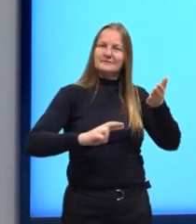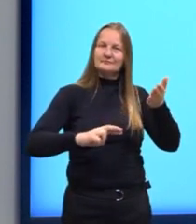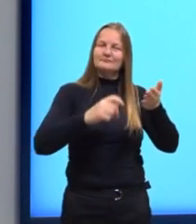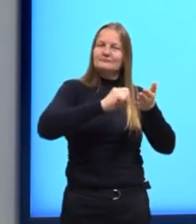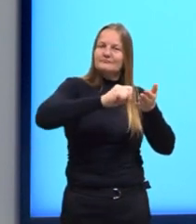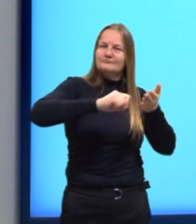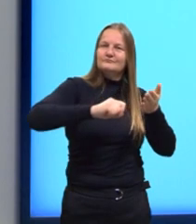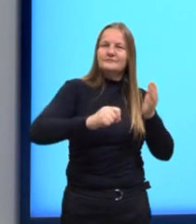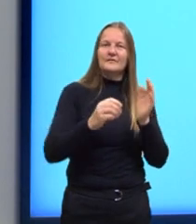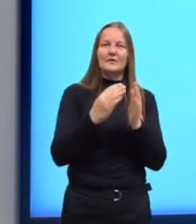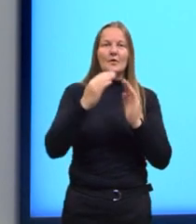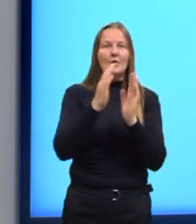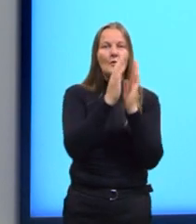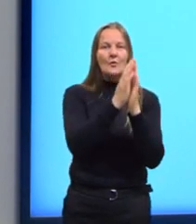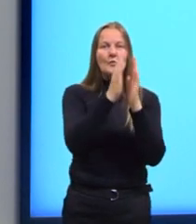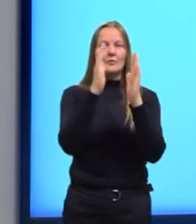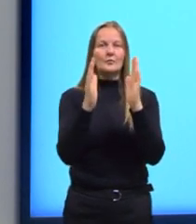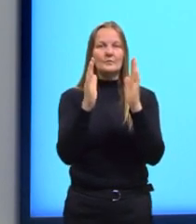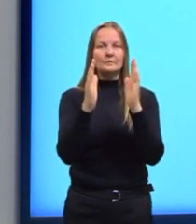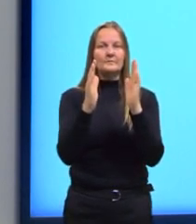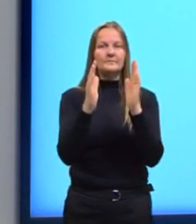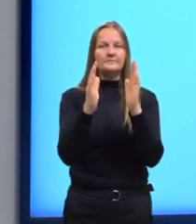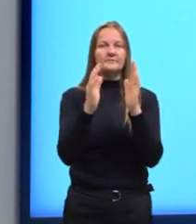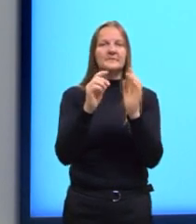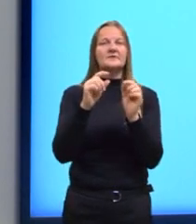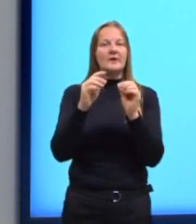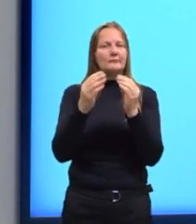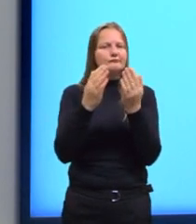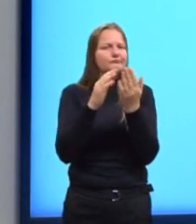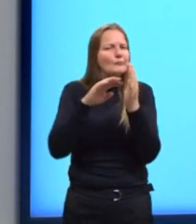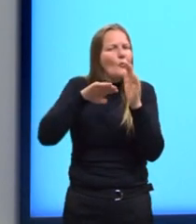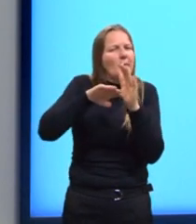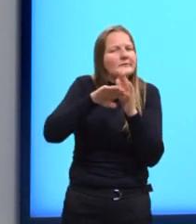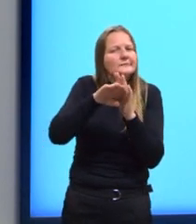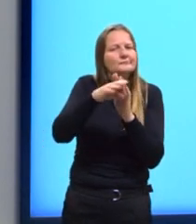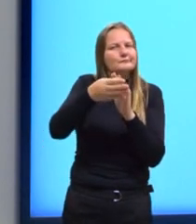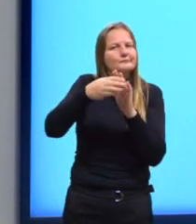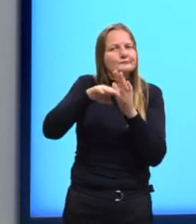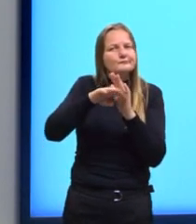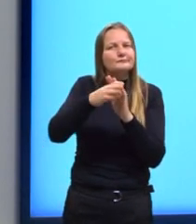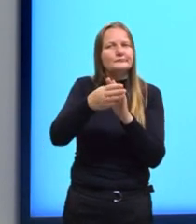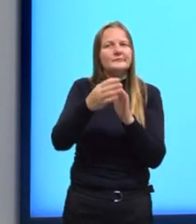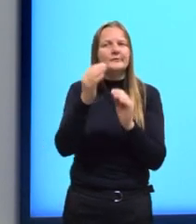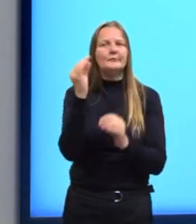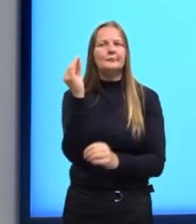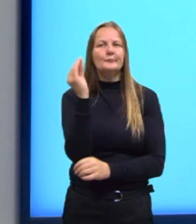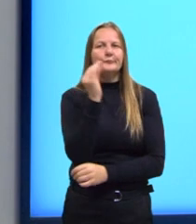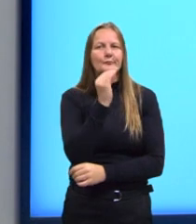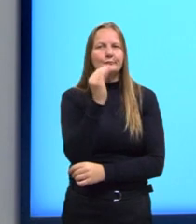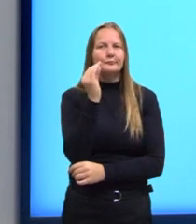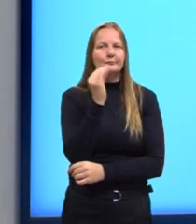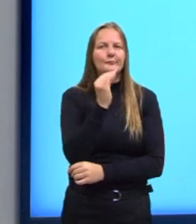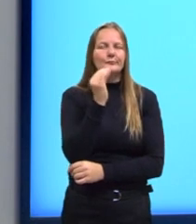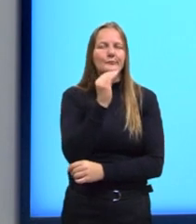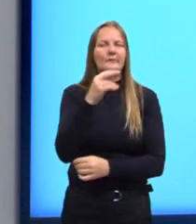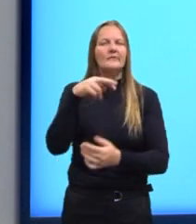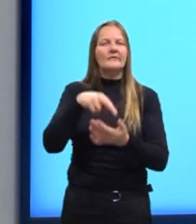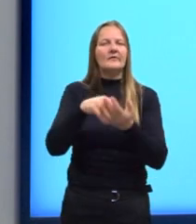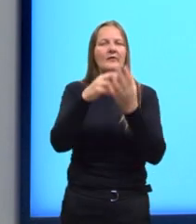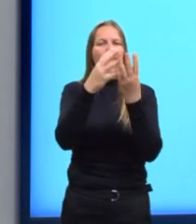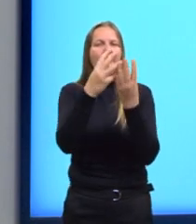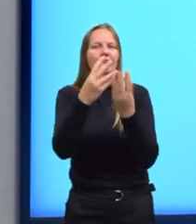Então, da introdução para o desenvolvimento, já parece que o desenho já não é tão realista.